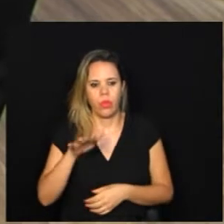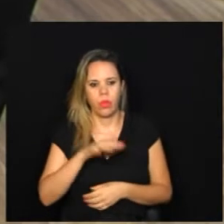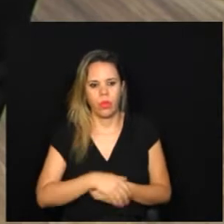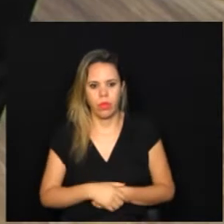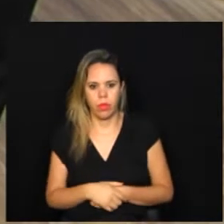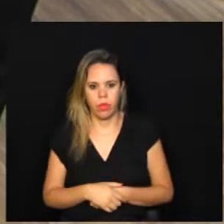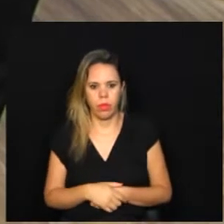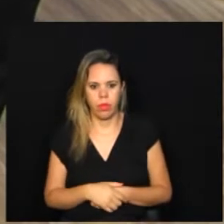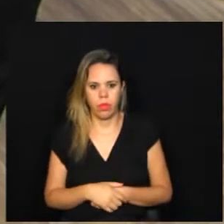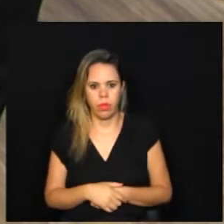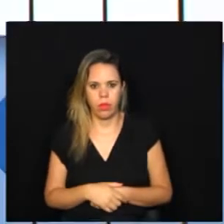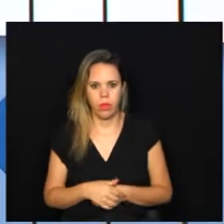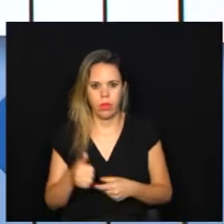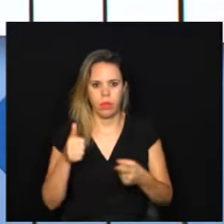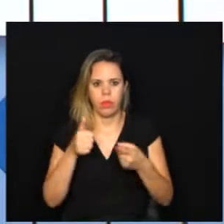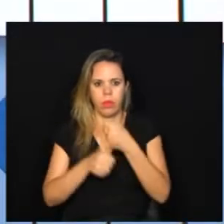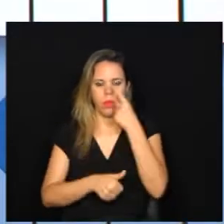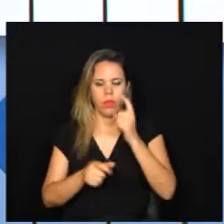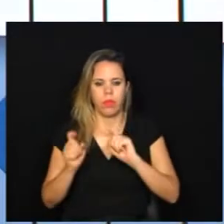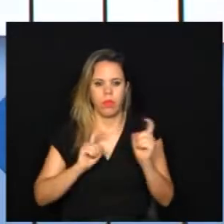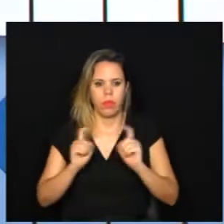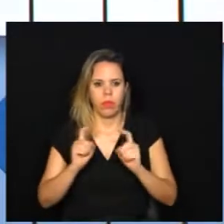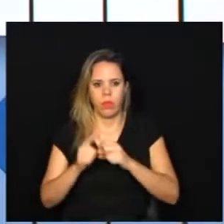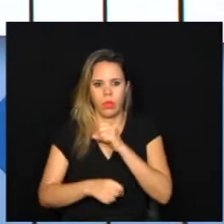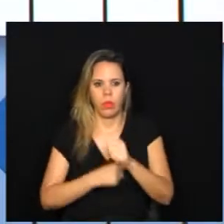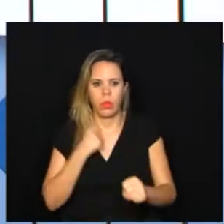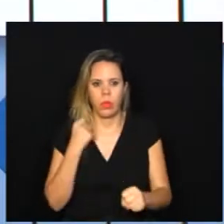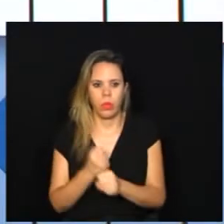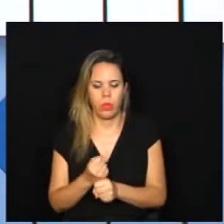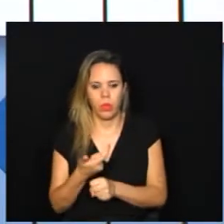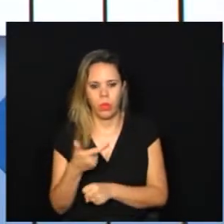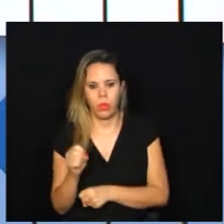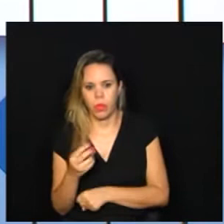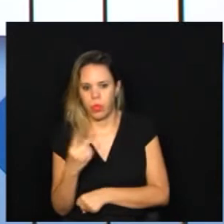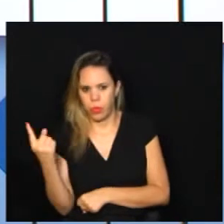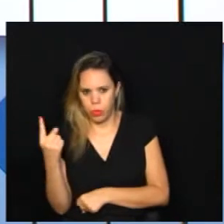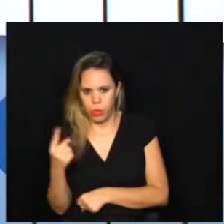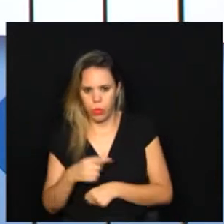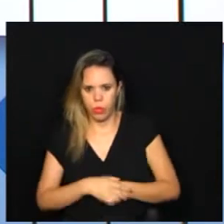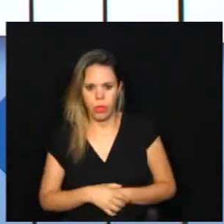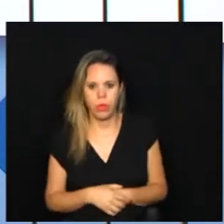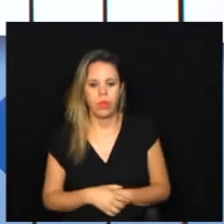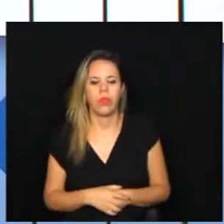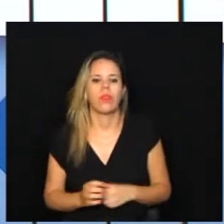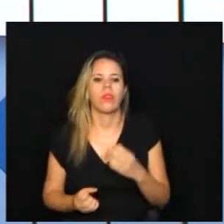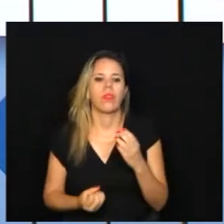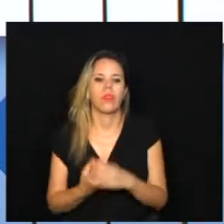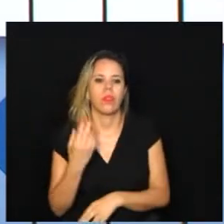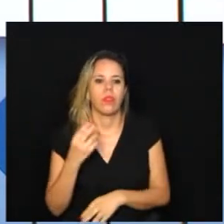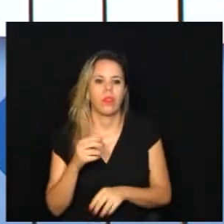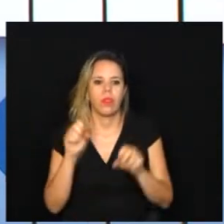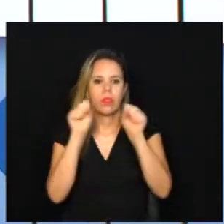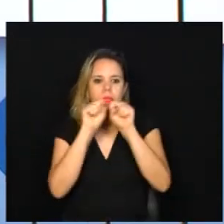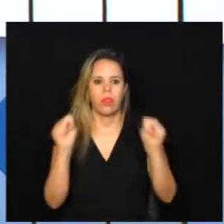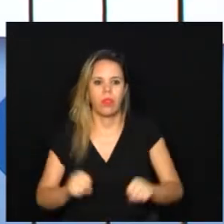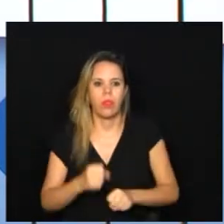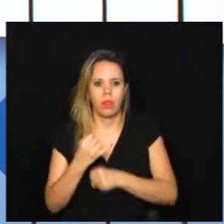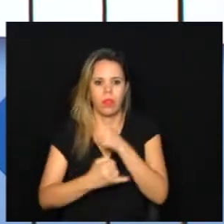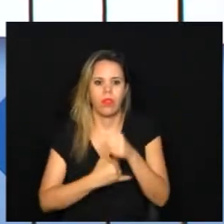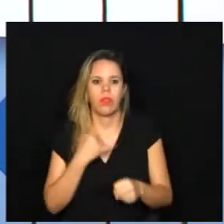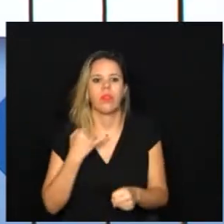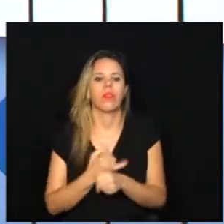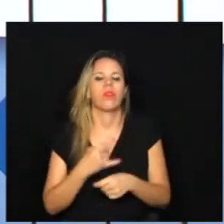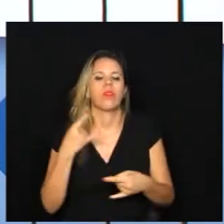Abreu? Isso, foi a primeira reunião do ano de 2021 e aconteceu pelo sistema de deliberação